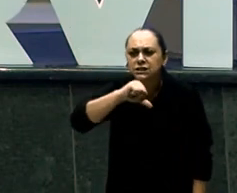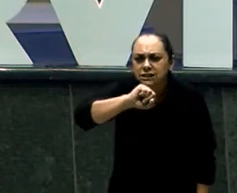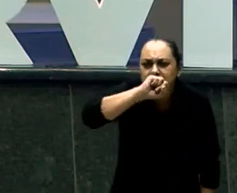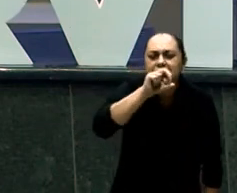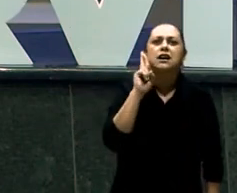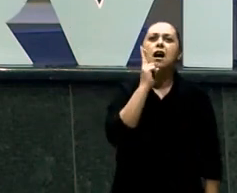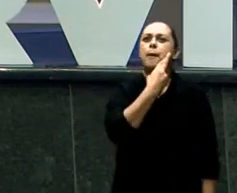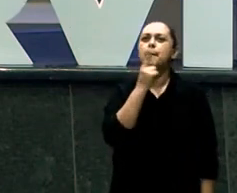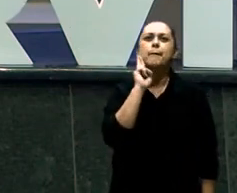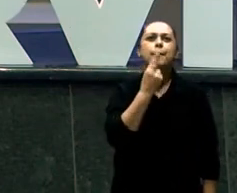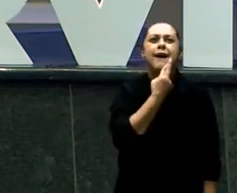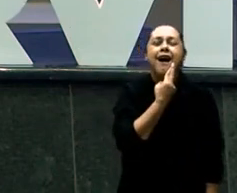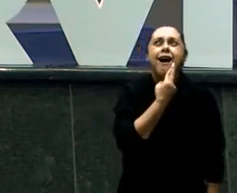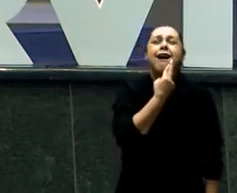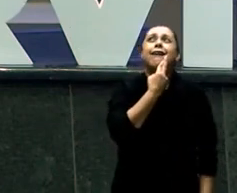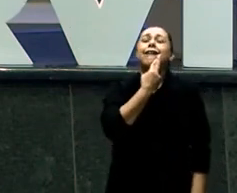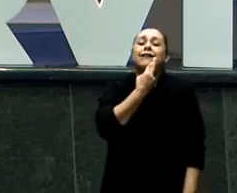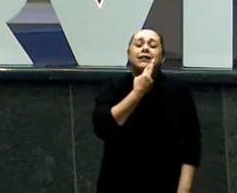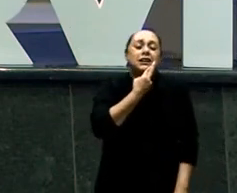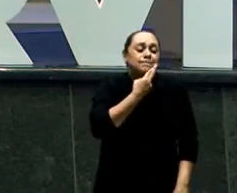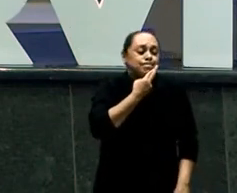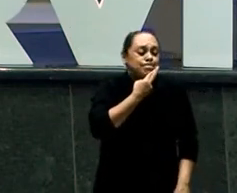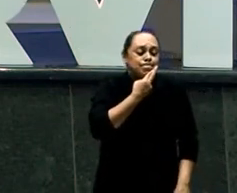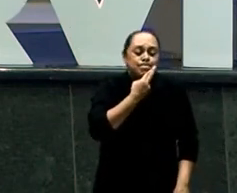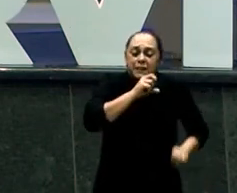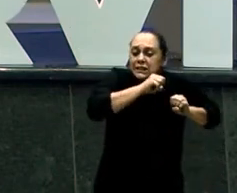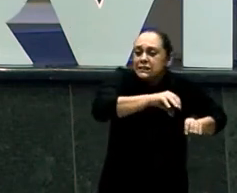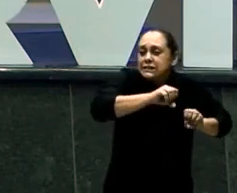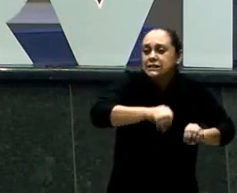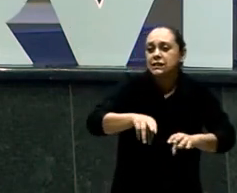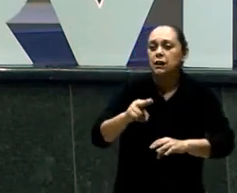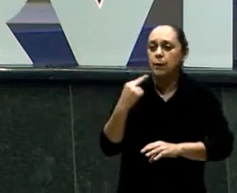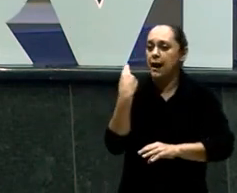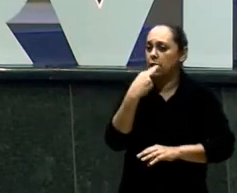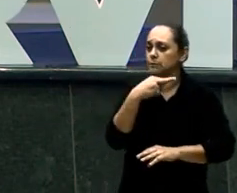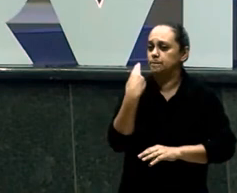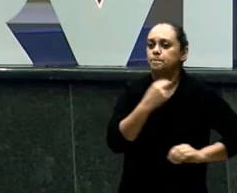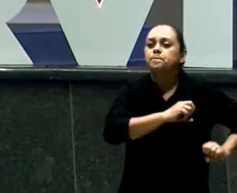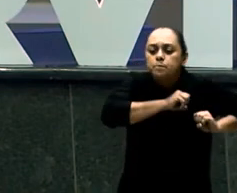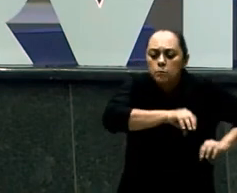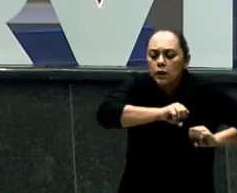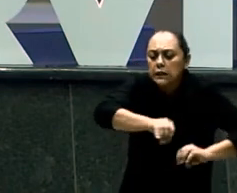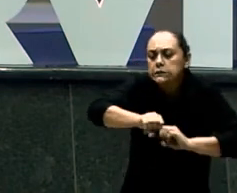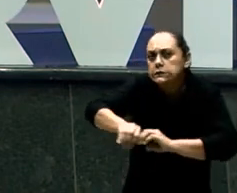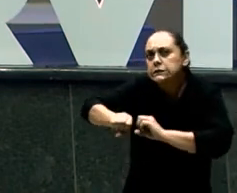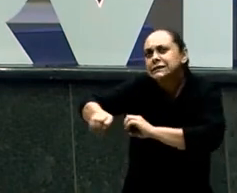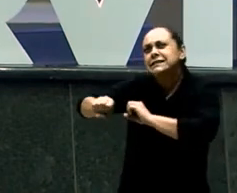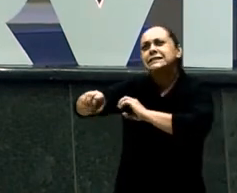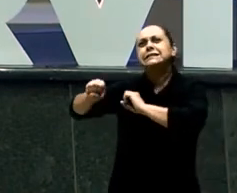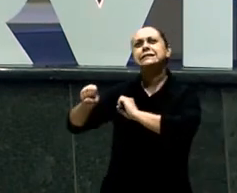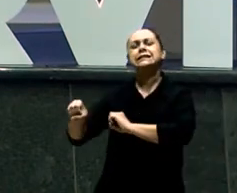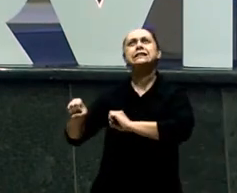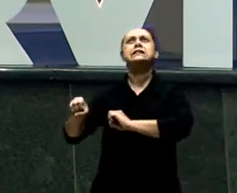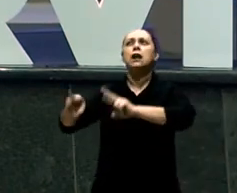criar Aquelas duas crianças Como se fossem Apenas Filhos E não Respeitando A